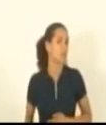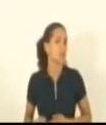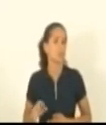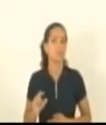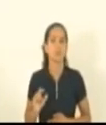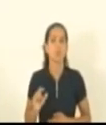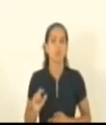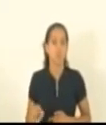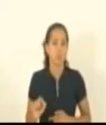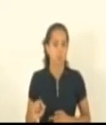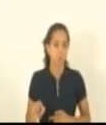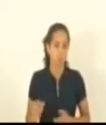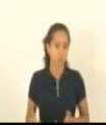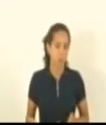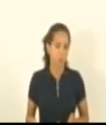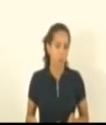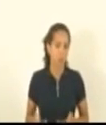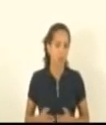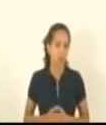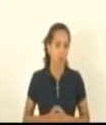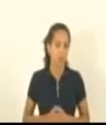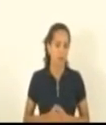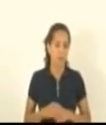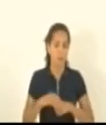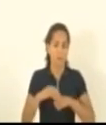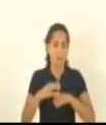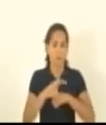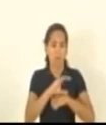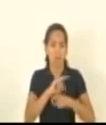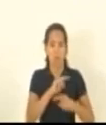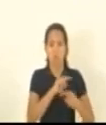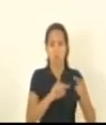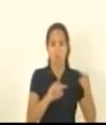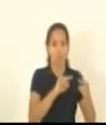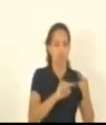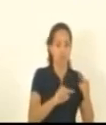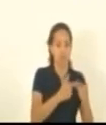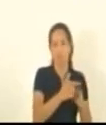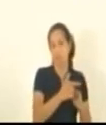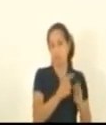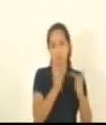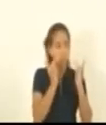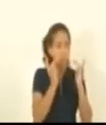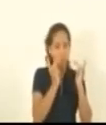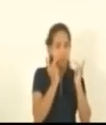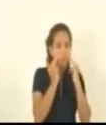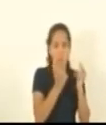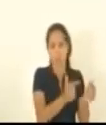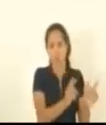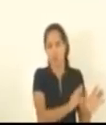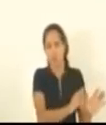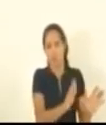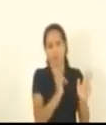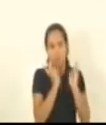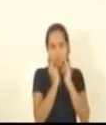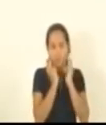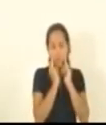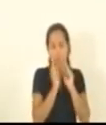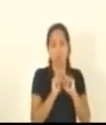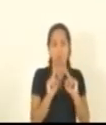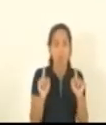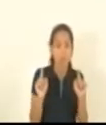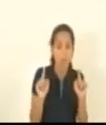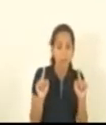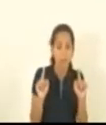de que não há inconstitucionalidade, nem visto de origem, nada na matéria que eu apresentei. Mas,